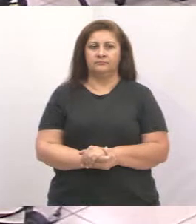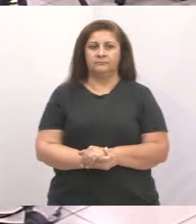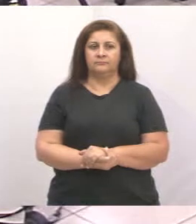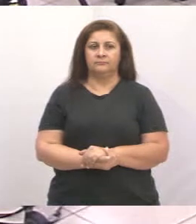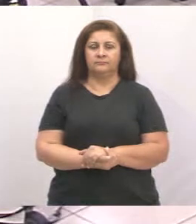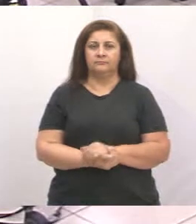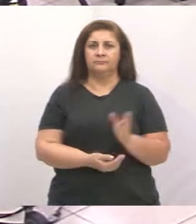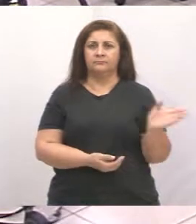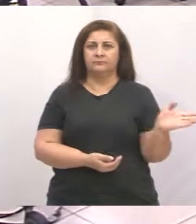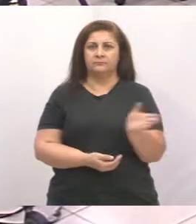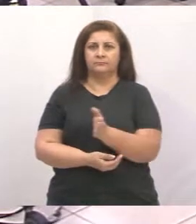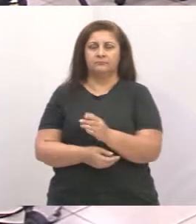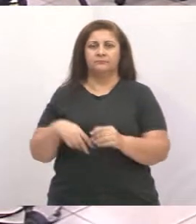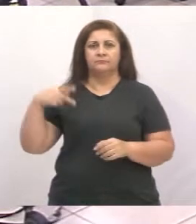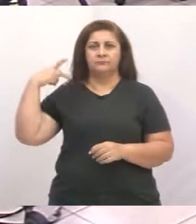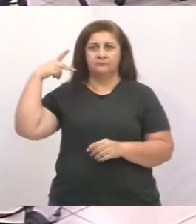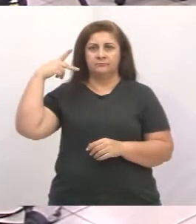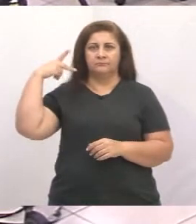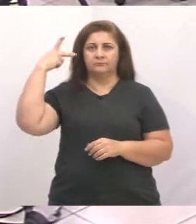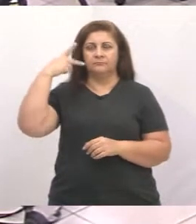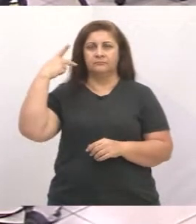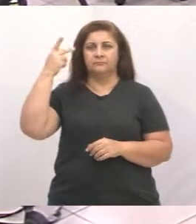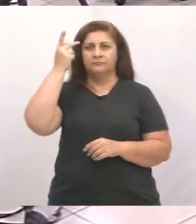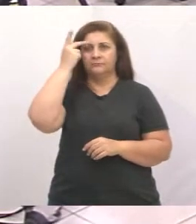Próximo vereador é o vereador Paulinho do Esporte.